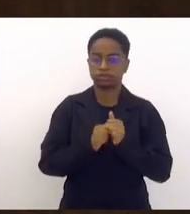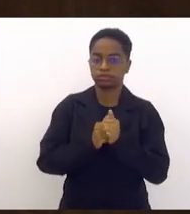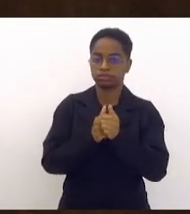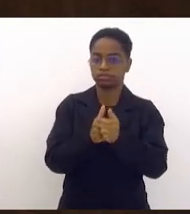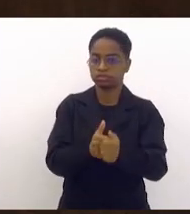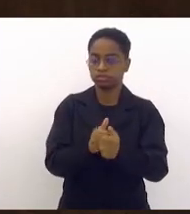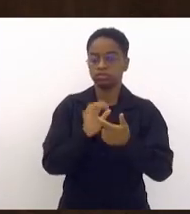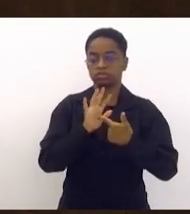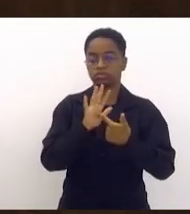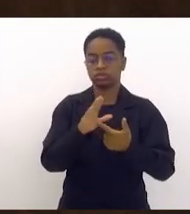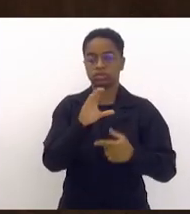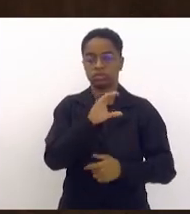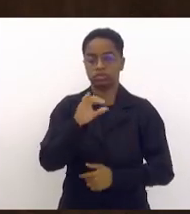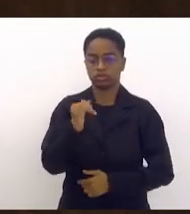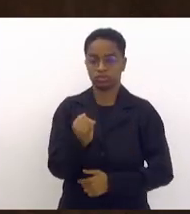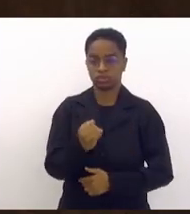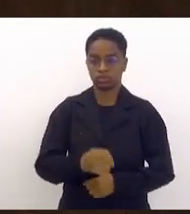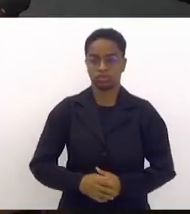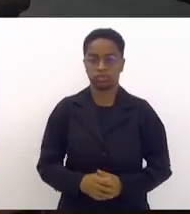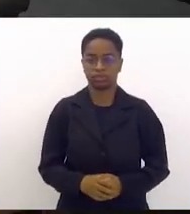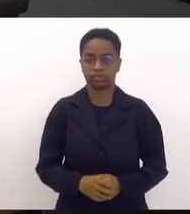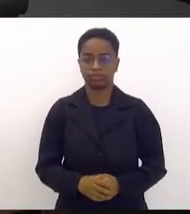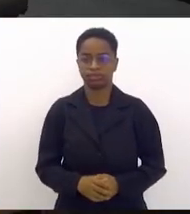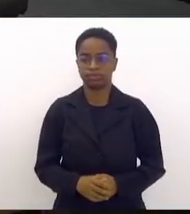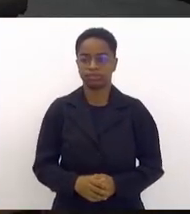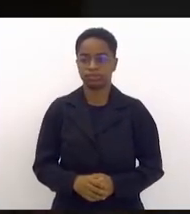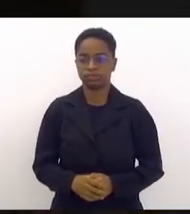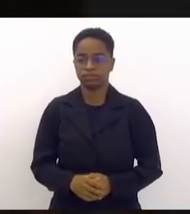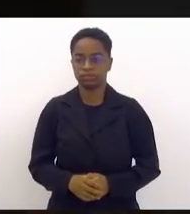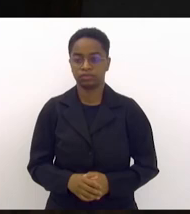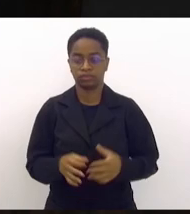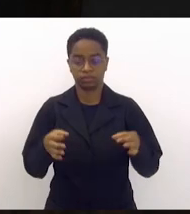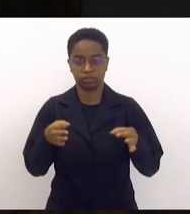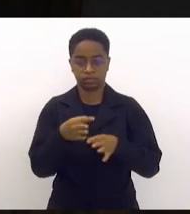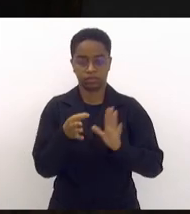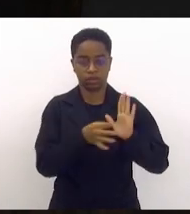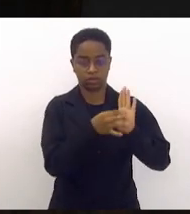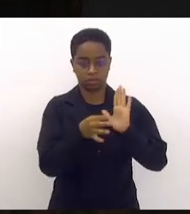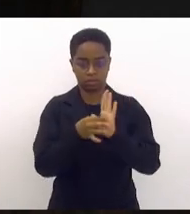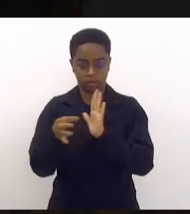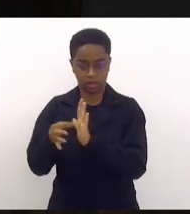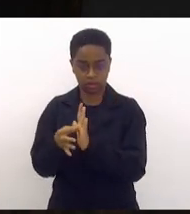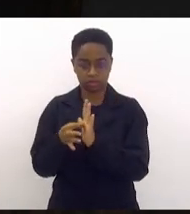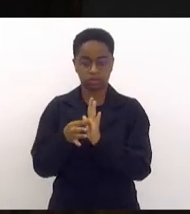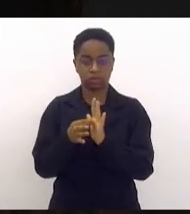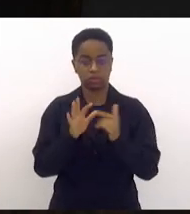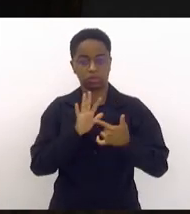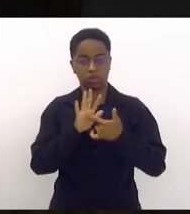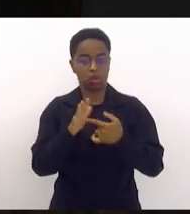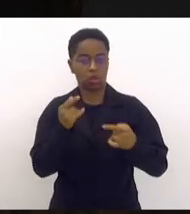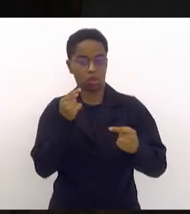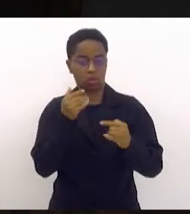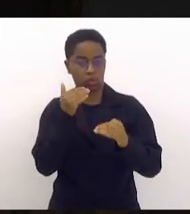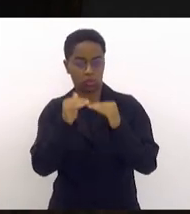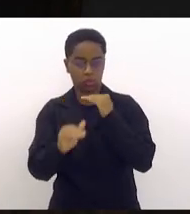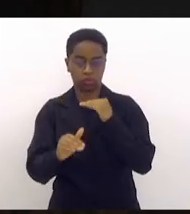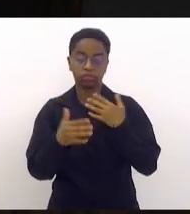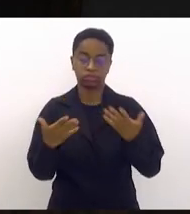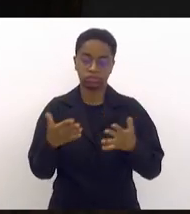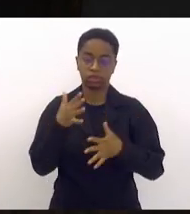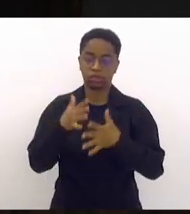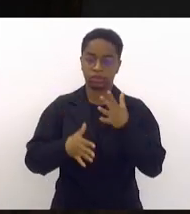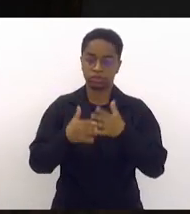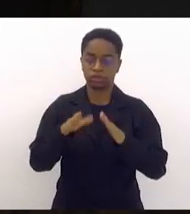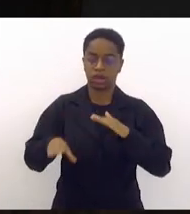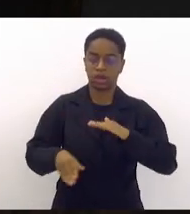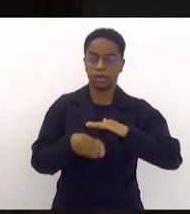manifestação da CCJ. Com os pareceres de todas as comissões contrárias, fica prejudicada a